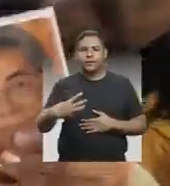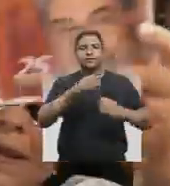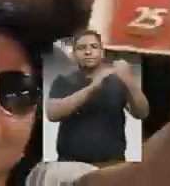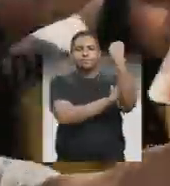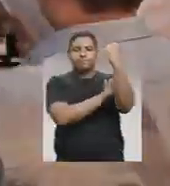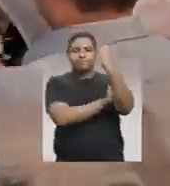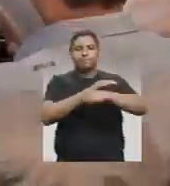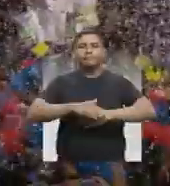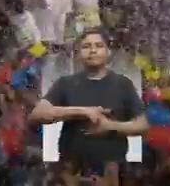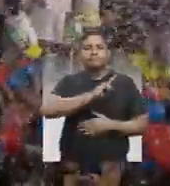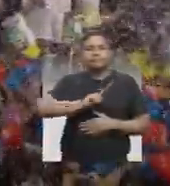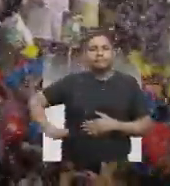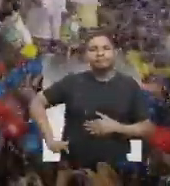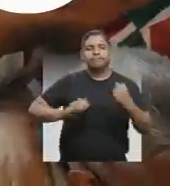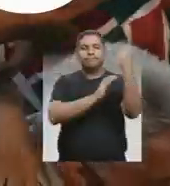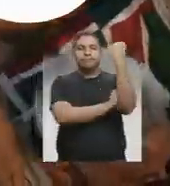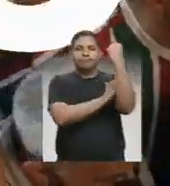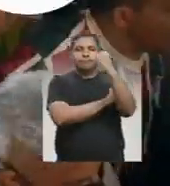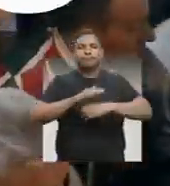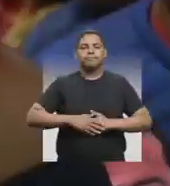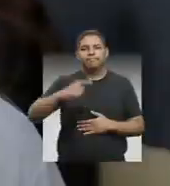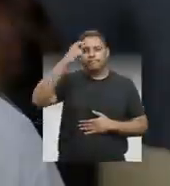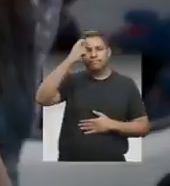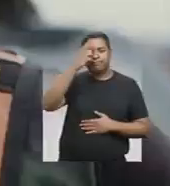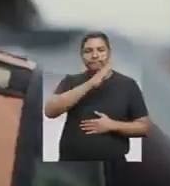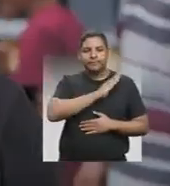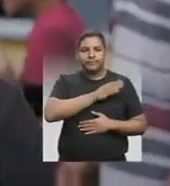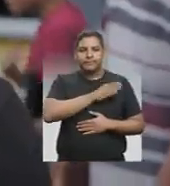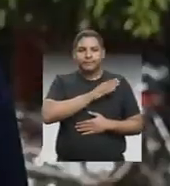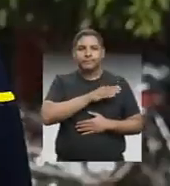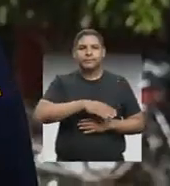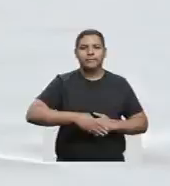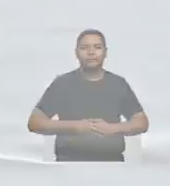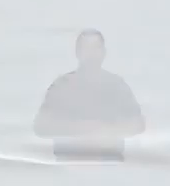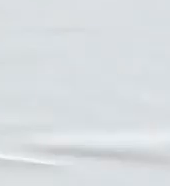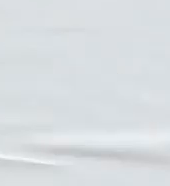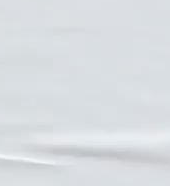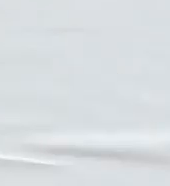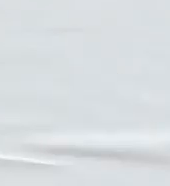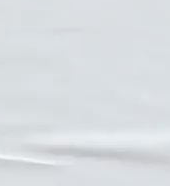é o negão. Governador é o negão. Tá na cabeça e no coração.